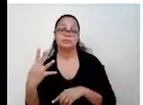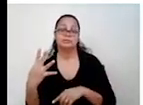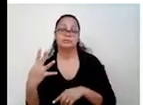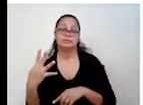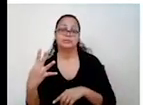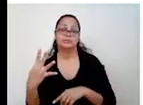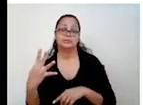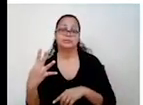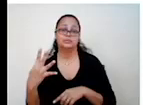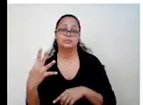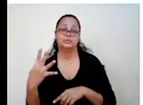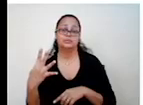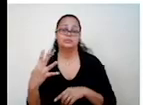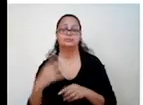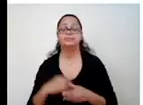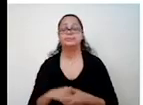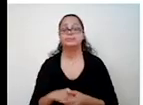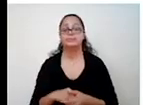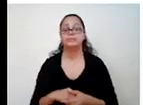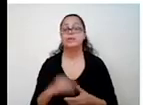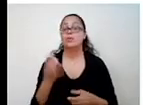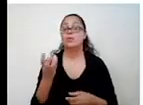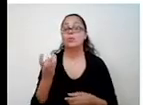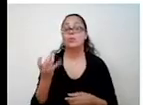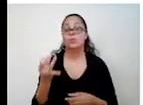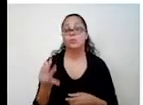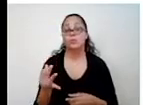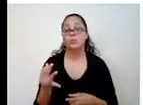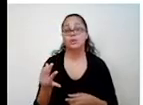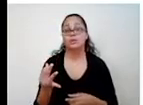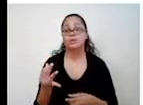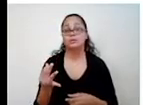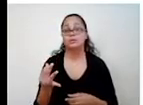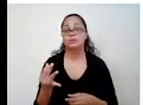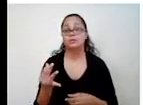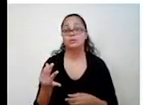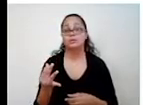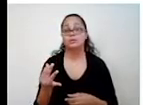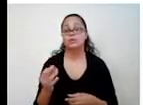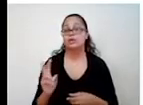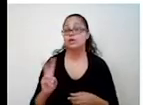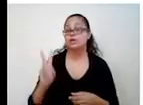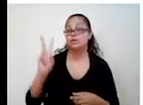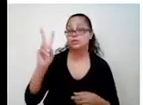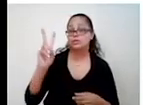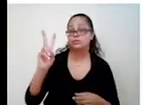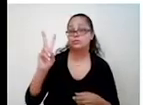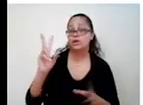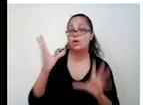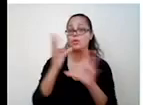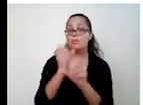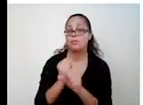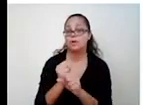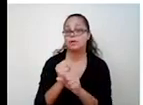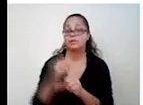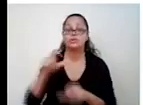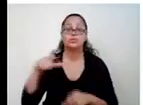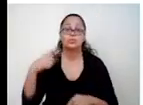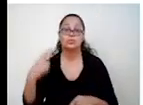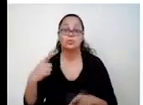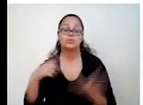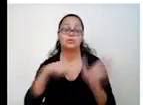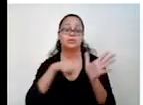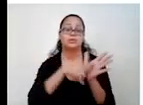a gente tem que ficar esperto. Quando que um número mais o outro vai dar negativo? Tem duas opções.